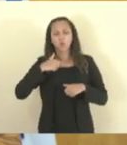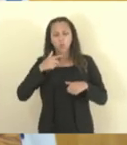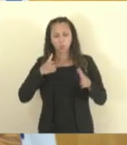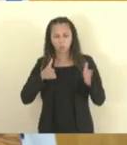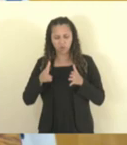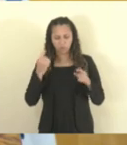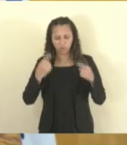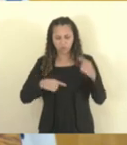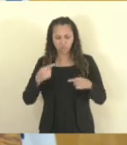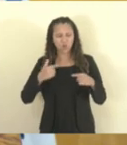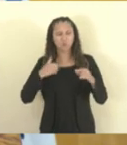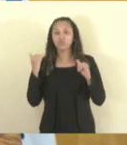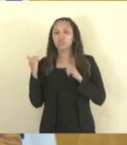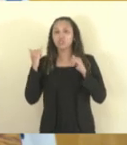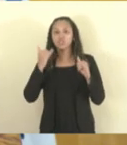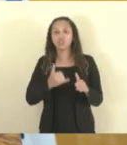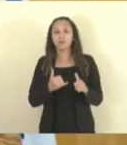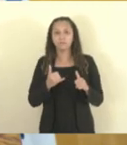inegociável.